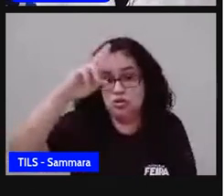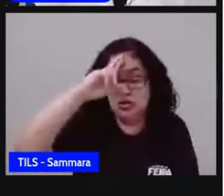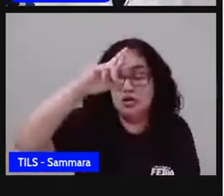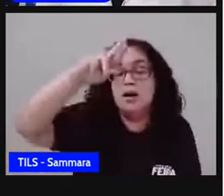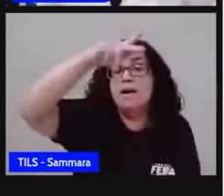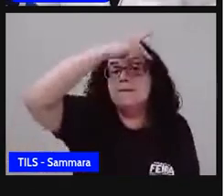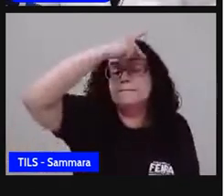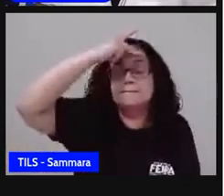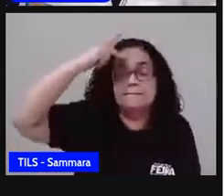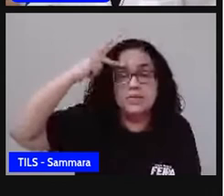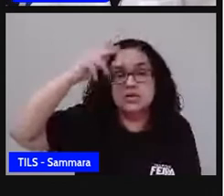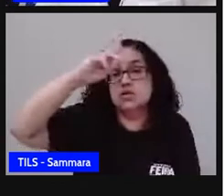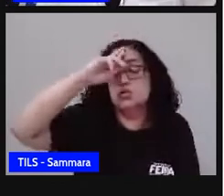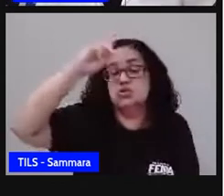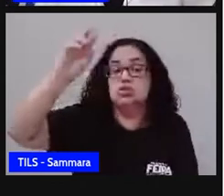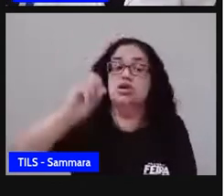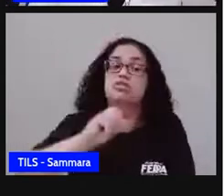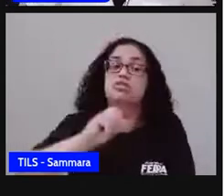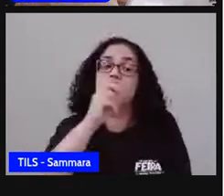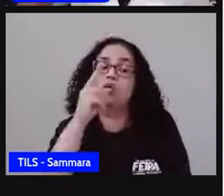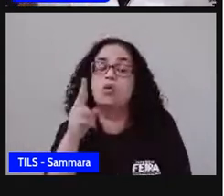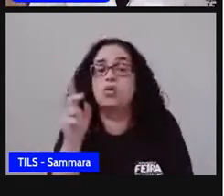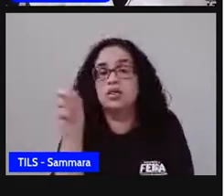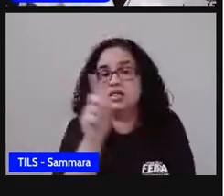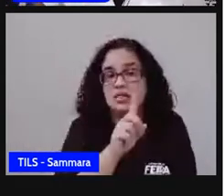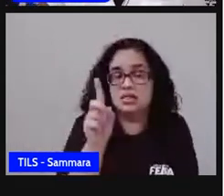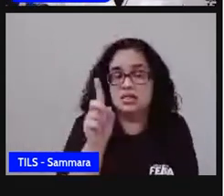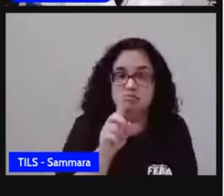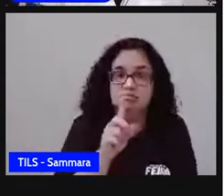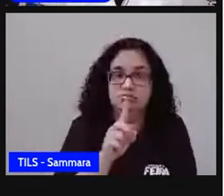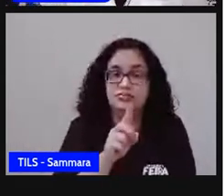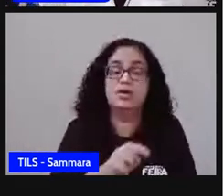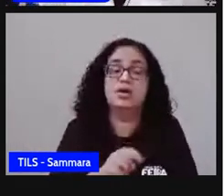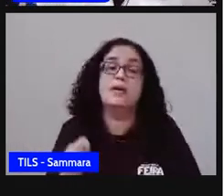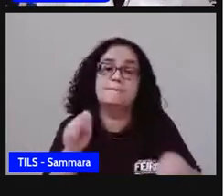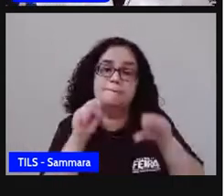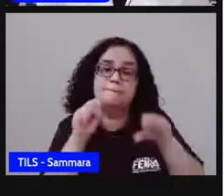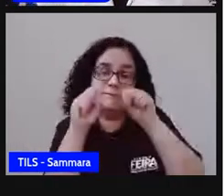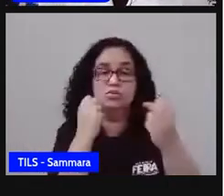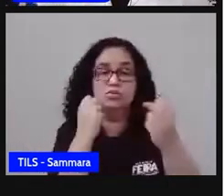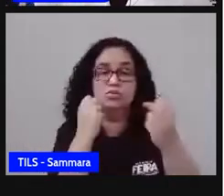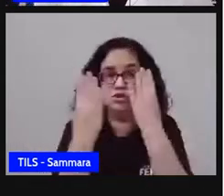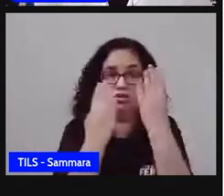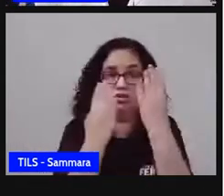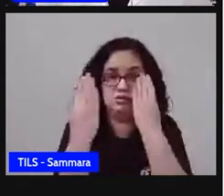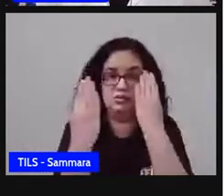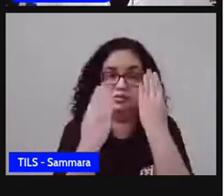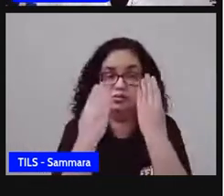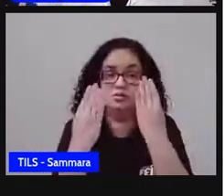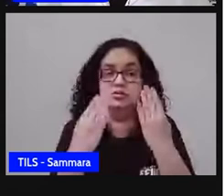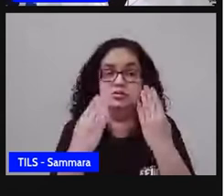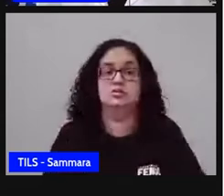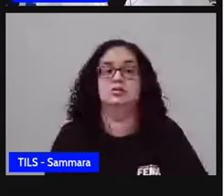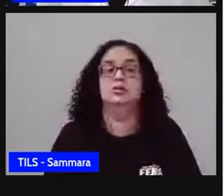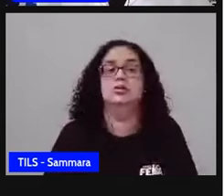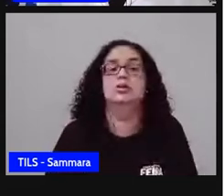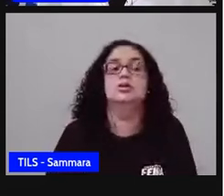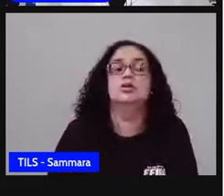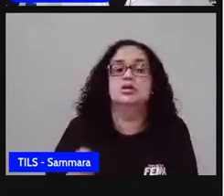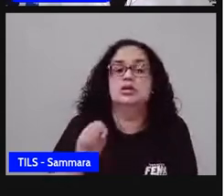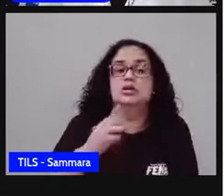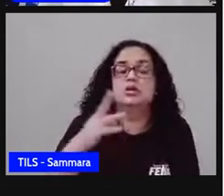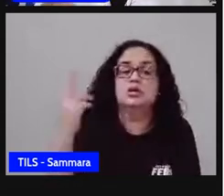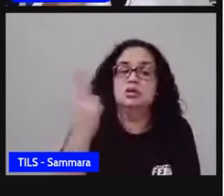a pessoa é chefe ou não? Então, tem várias situações que podem ser analisadas só com essas